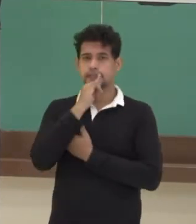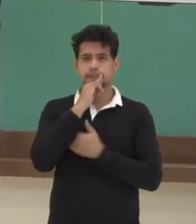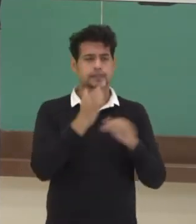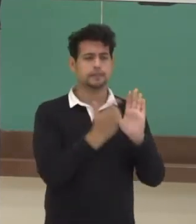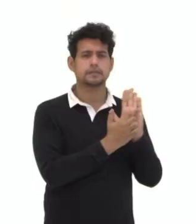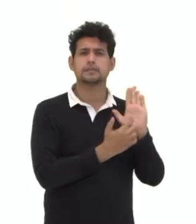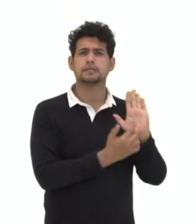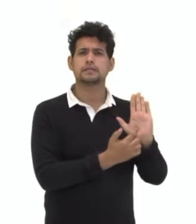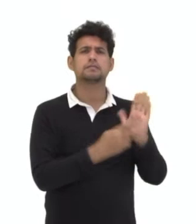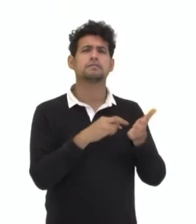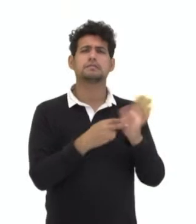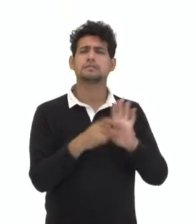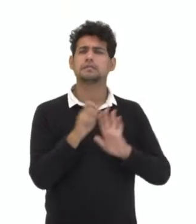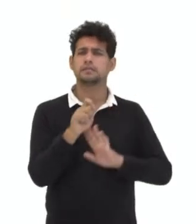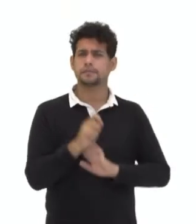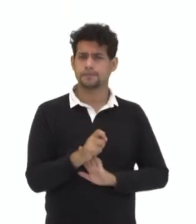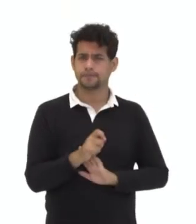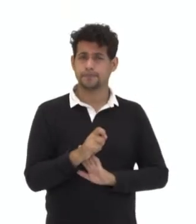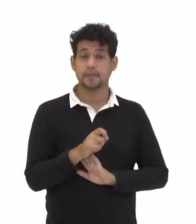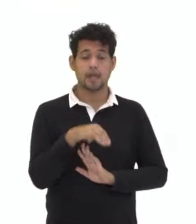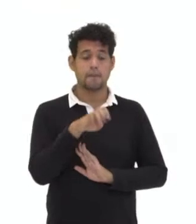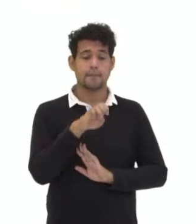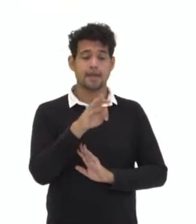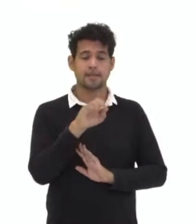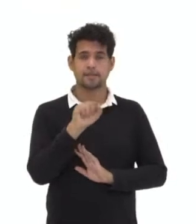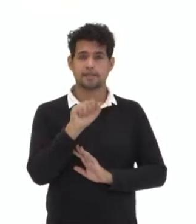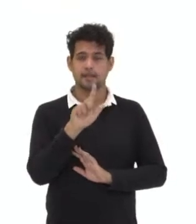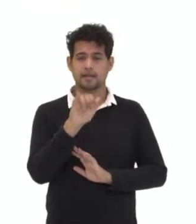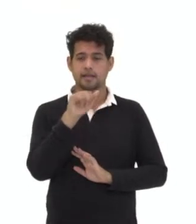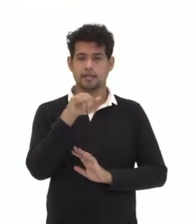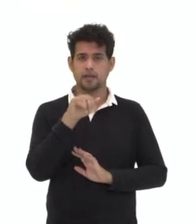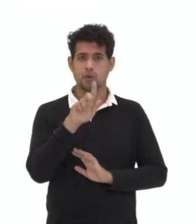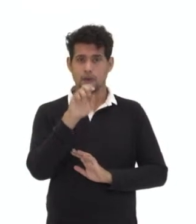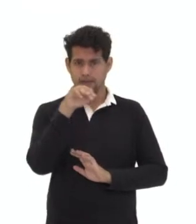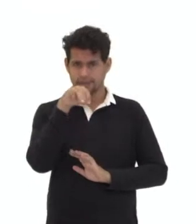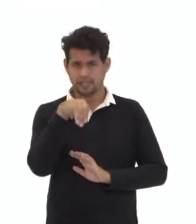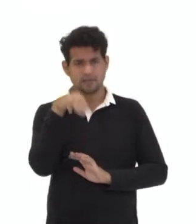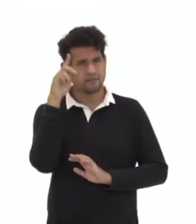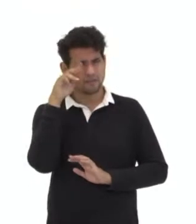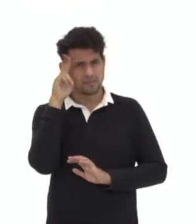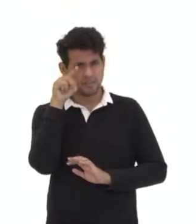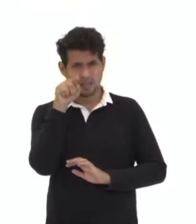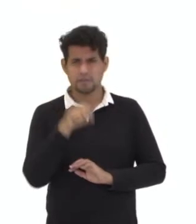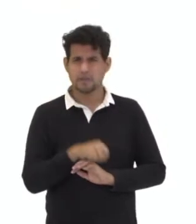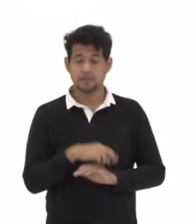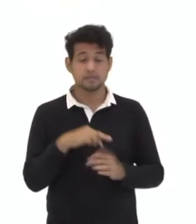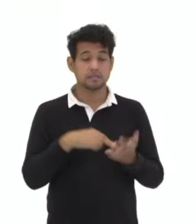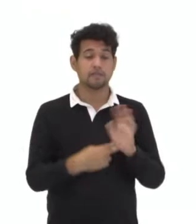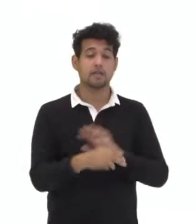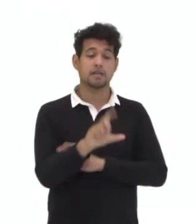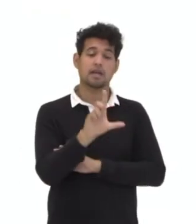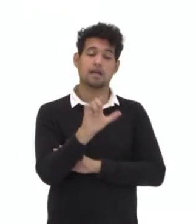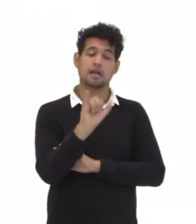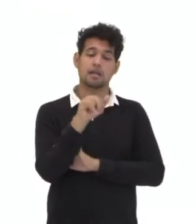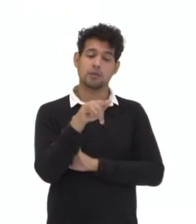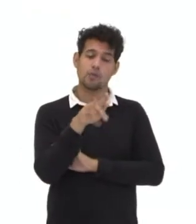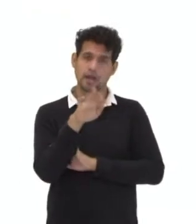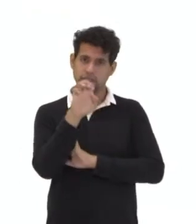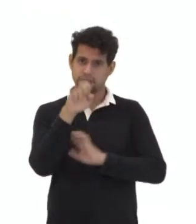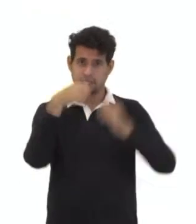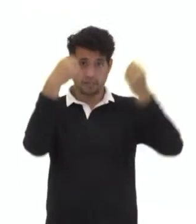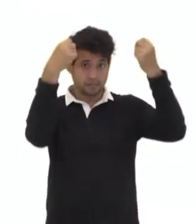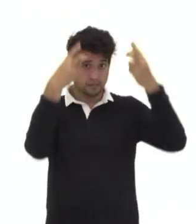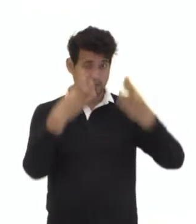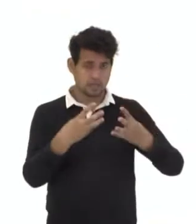mostra para nós o que? A metalinguagem. Você lembra da metalinguagem? É a linguagem explicando a própria